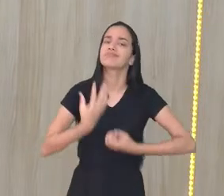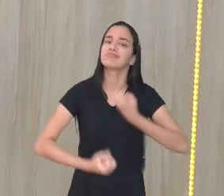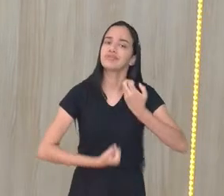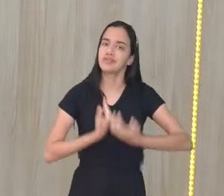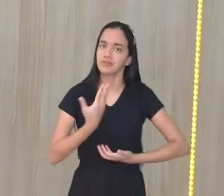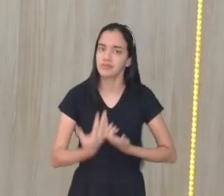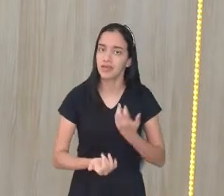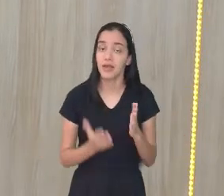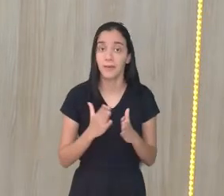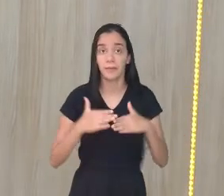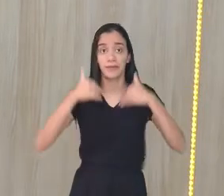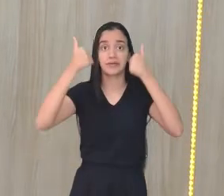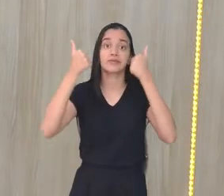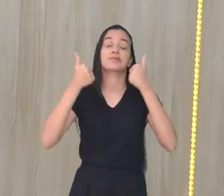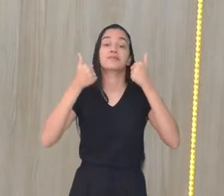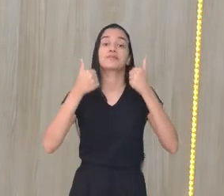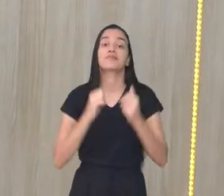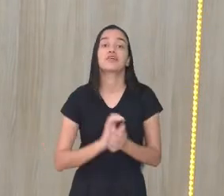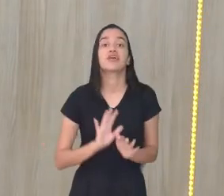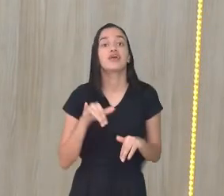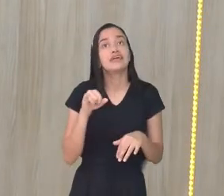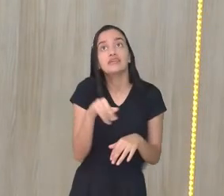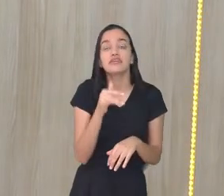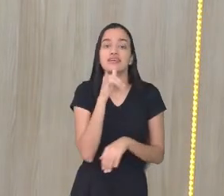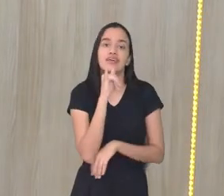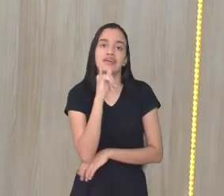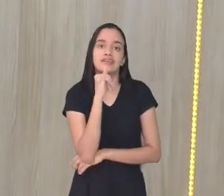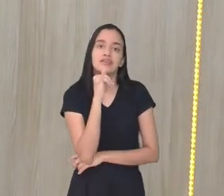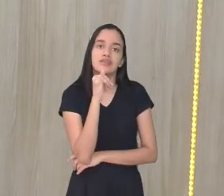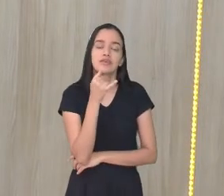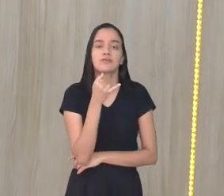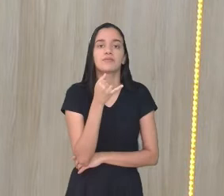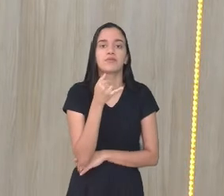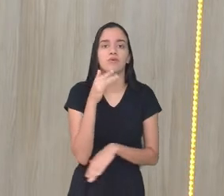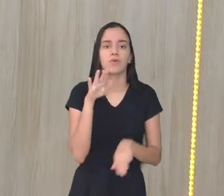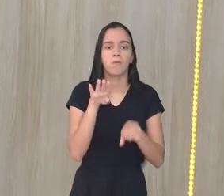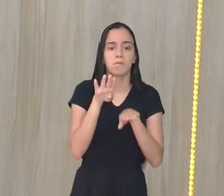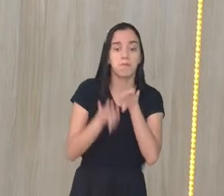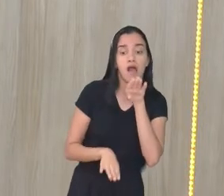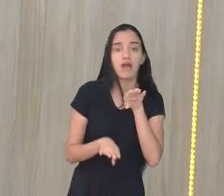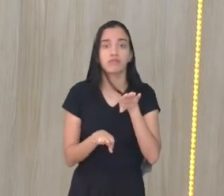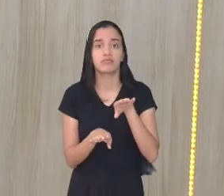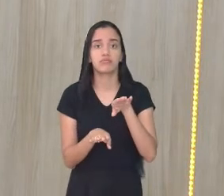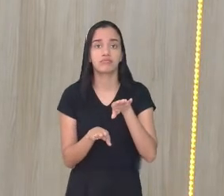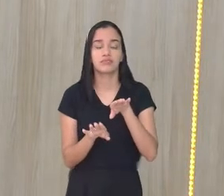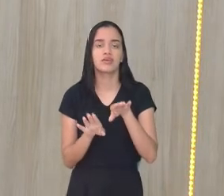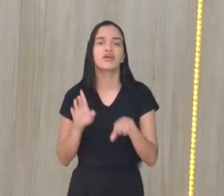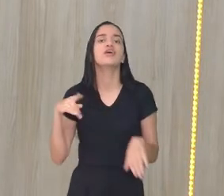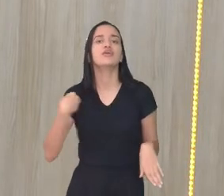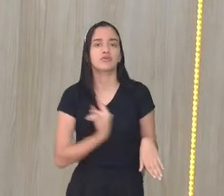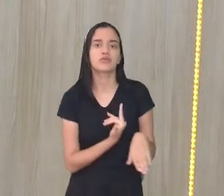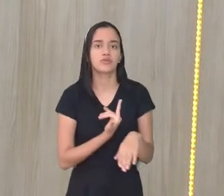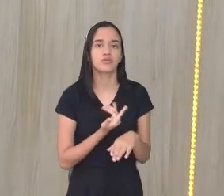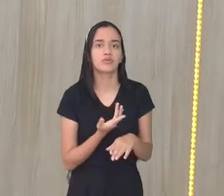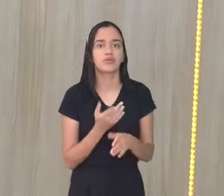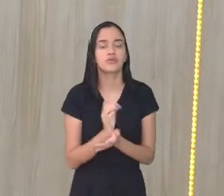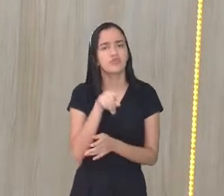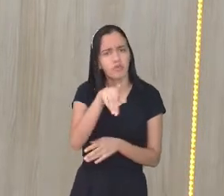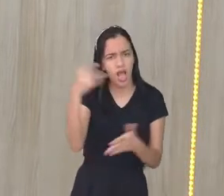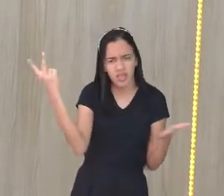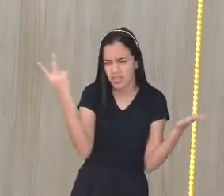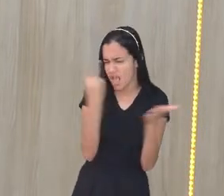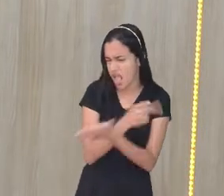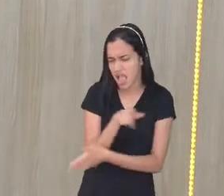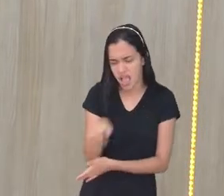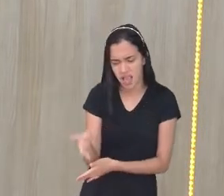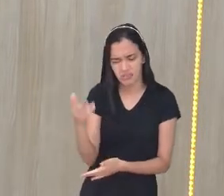da melhor forma, não é? E se desequilibrar, não é? Que a gente já tá achando assim, não Você tá errado,